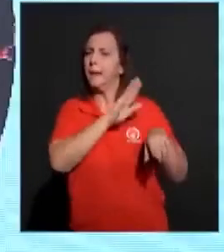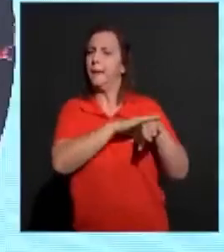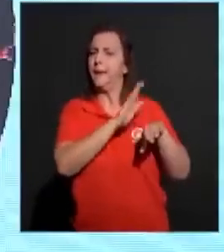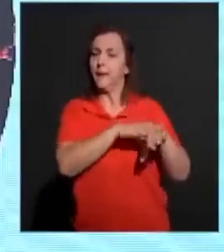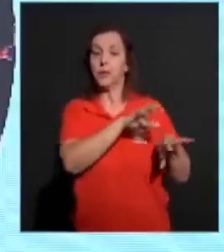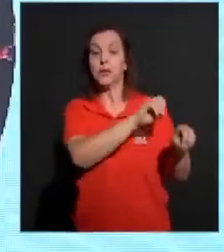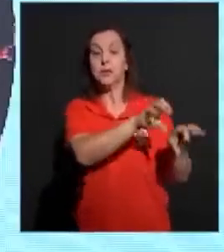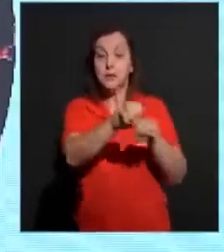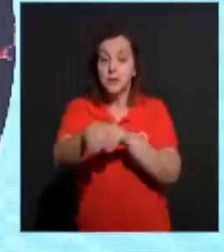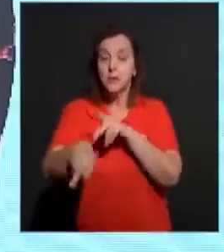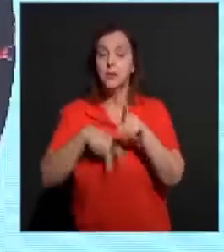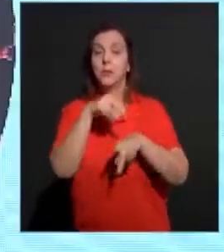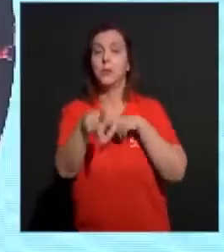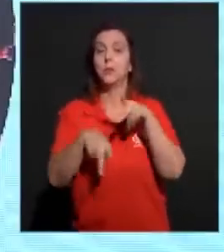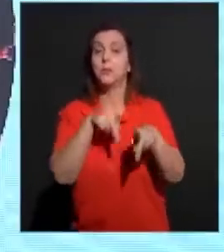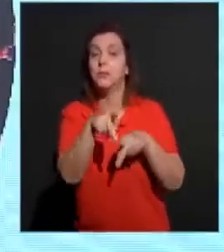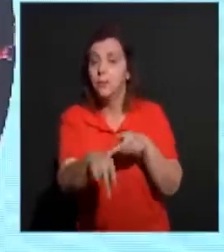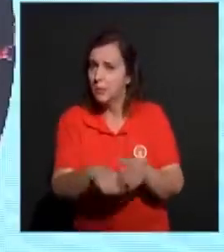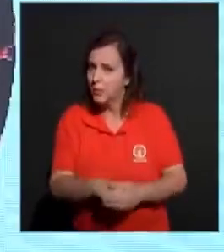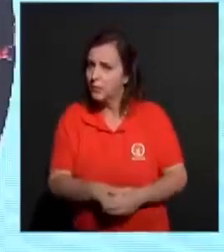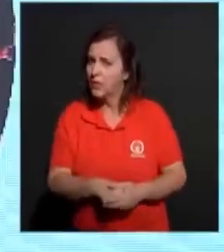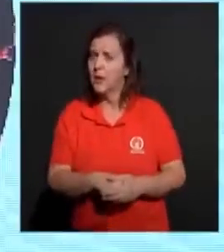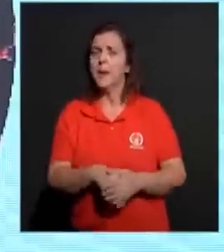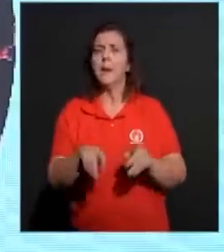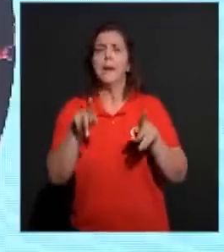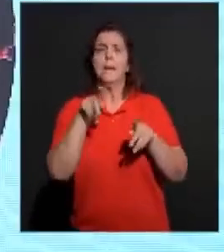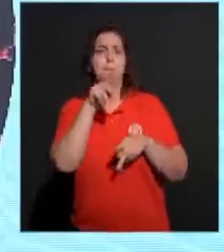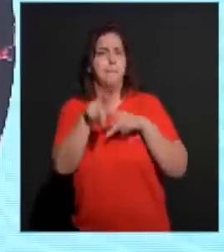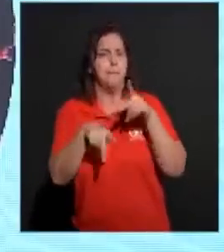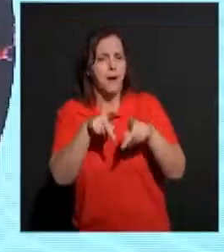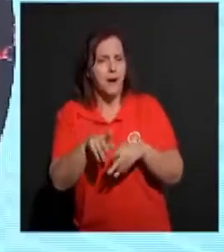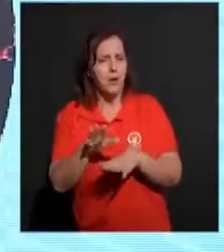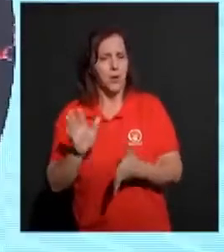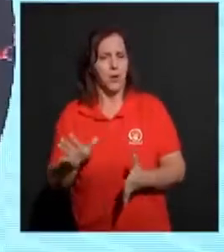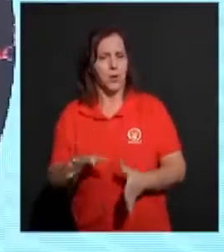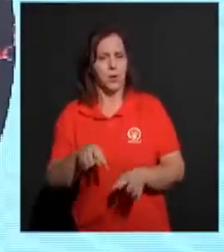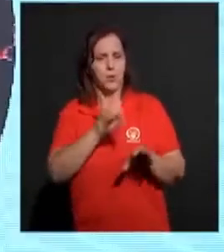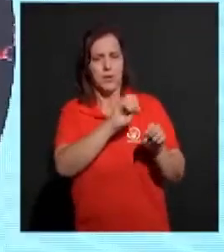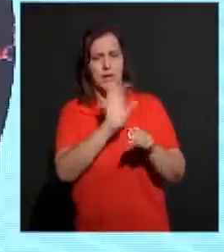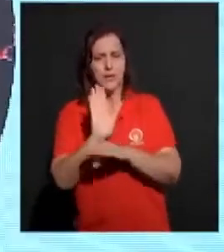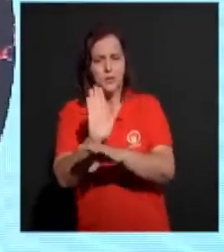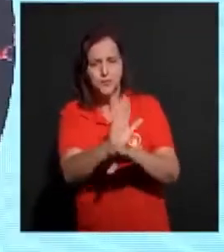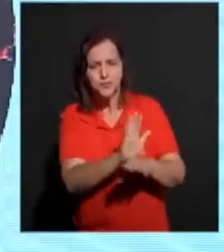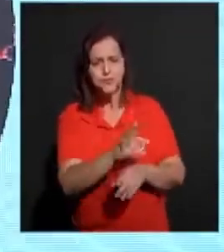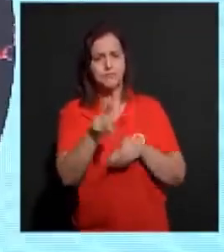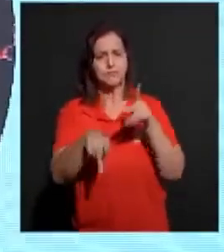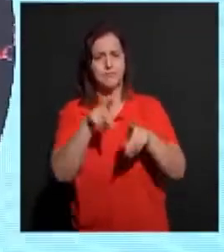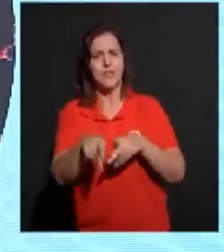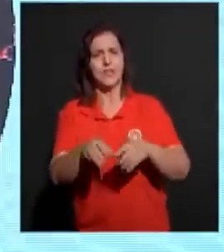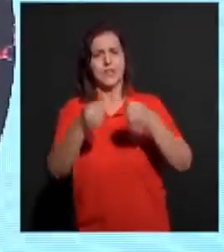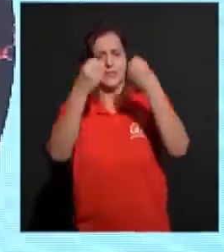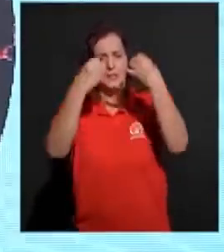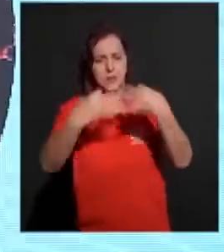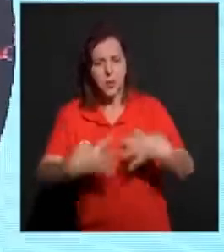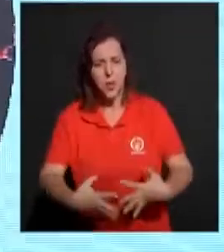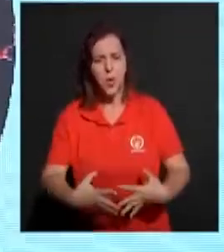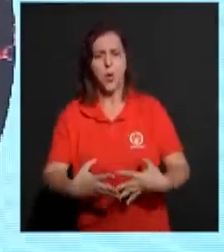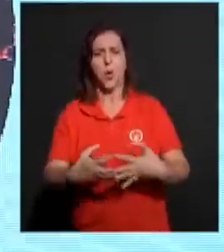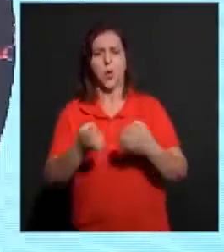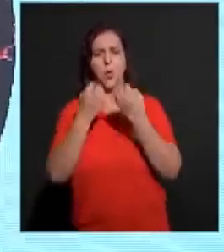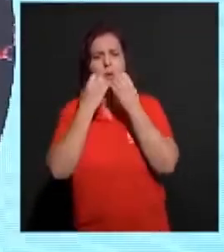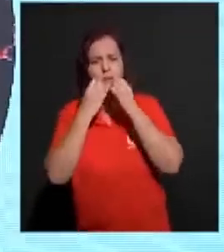ensinado esse povo. Paulo havia discipulado, deixado o evangelho sério, o evangelho